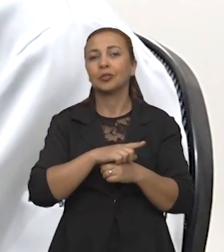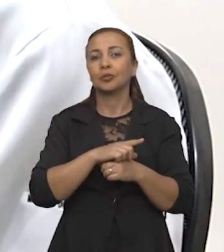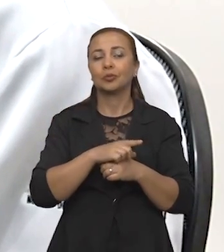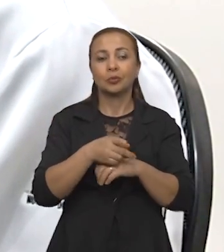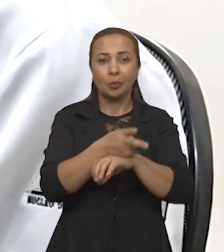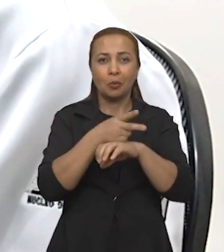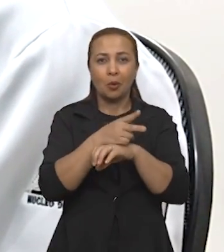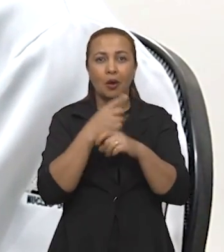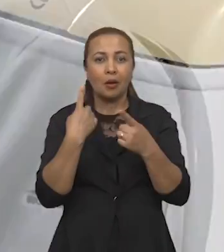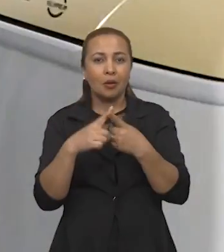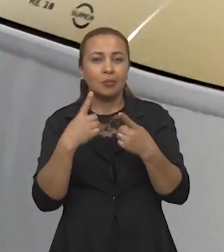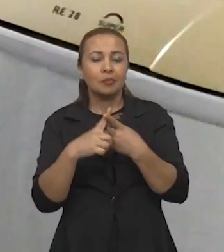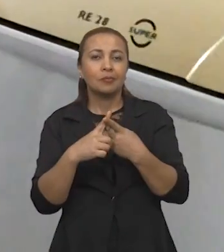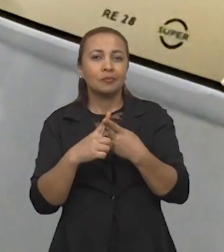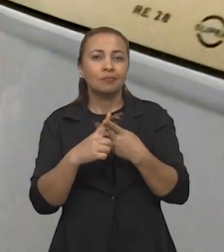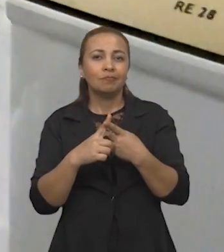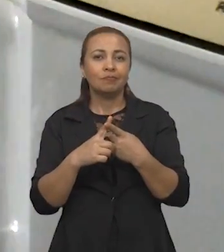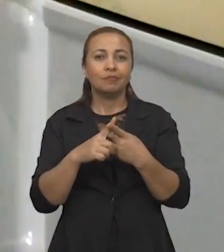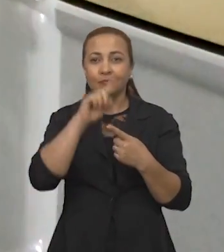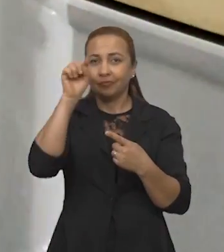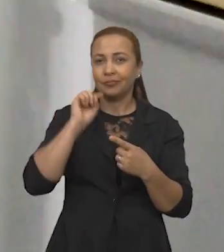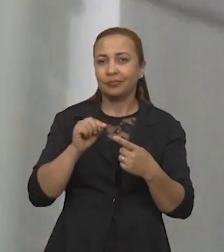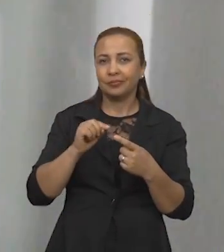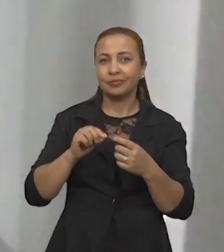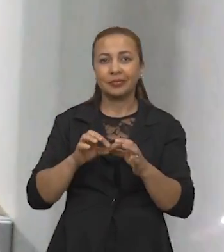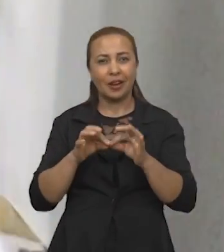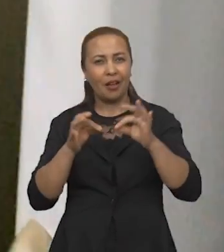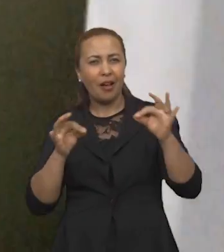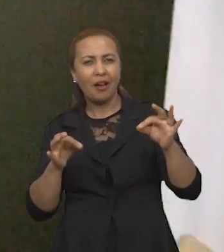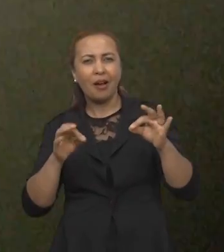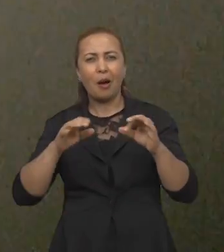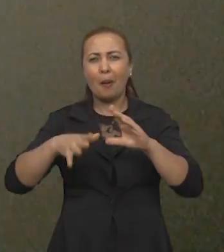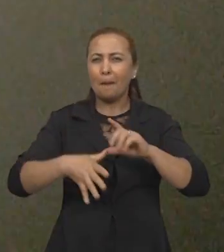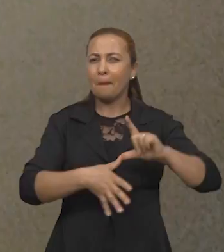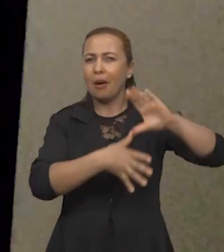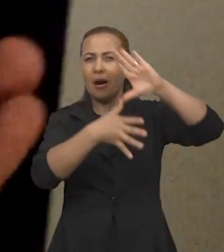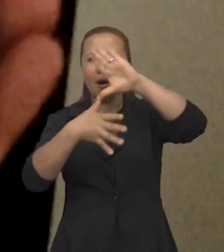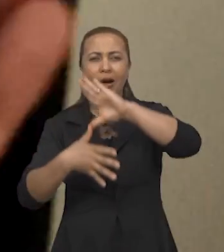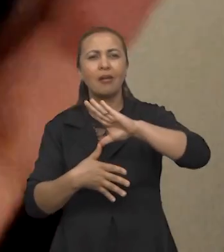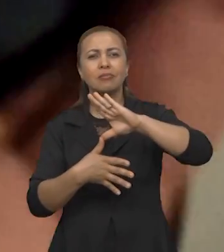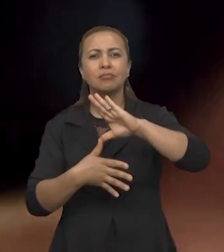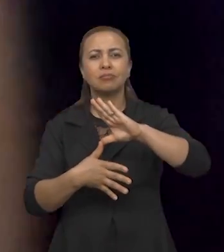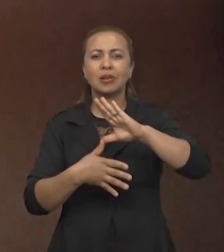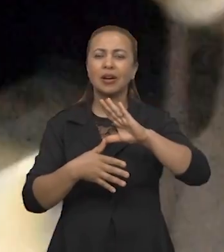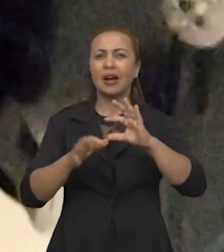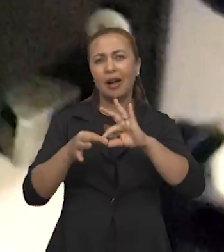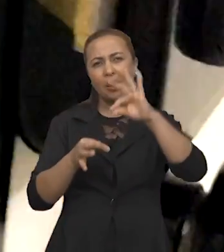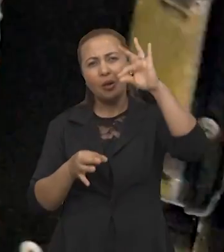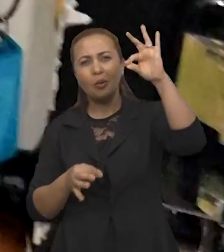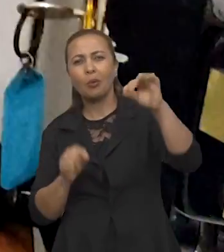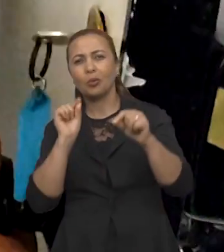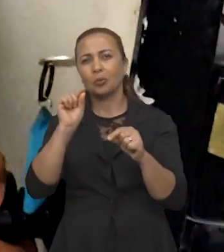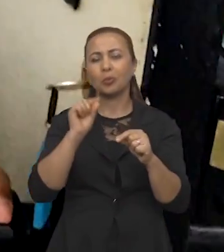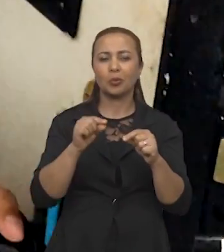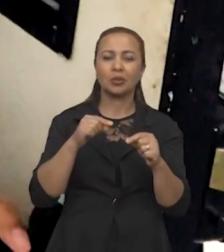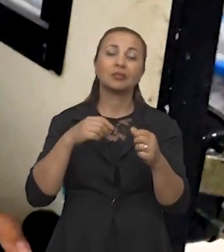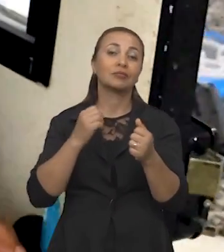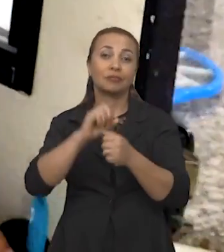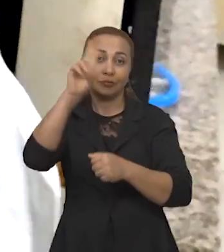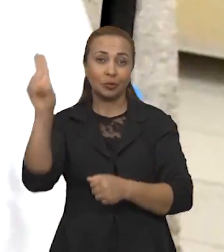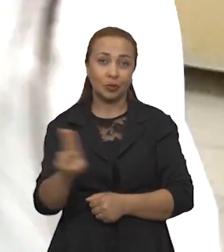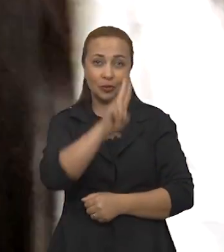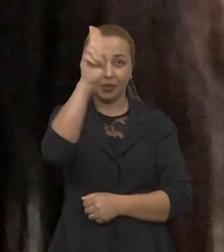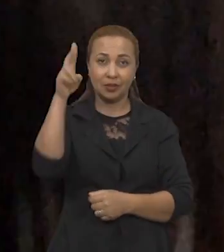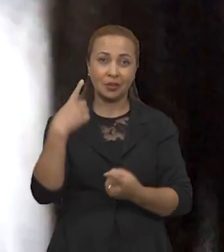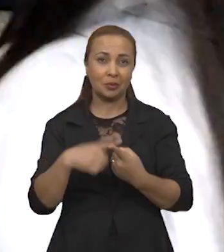coletar essas espécies por questões de logística, porque é uma região um pouco afastada da universidade,